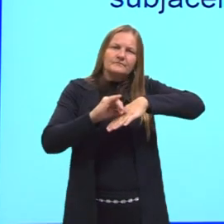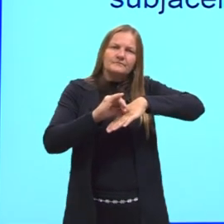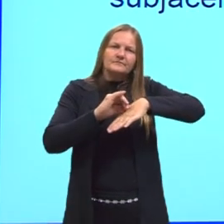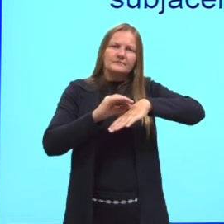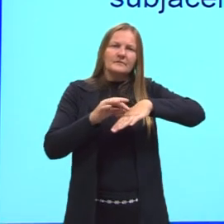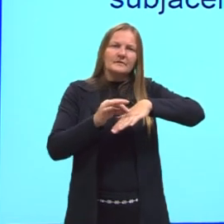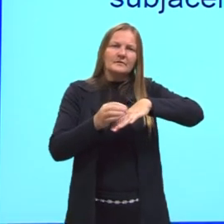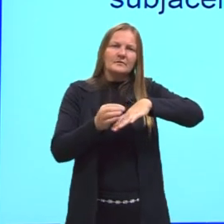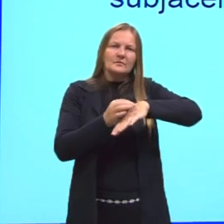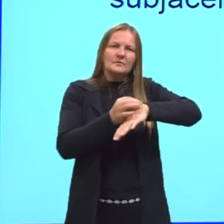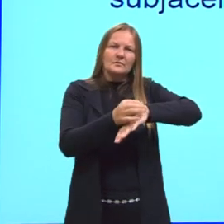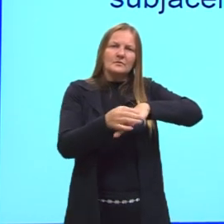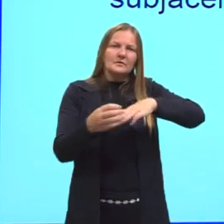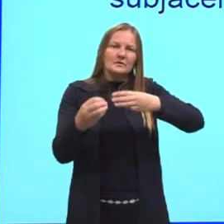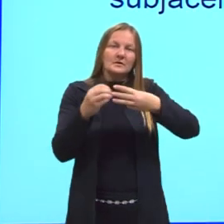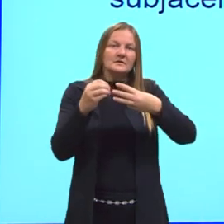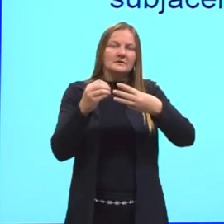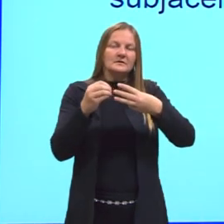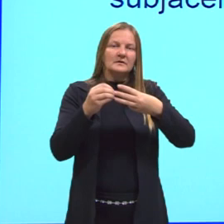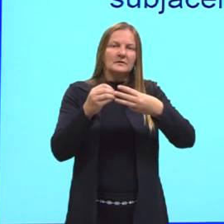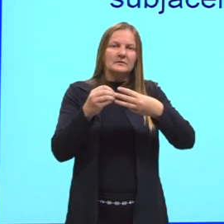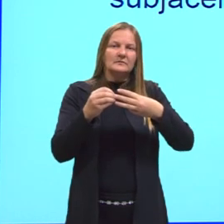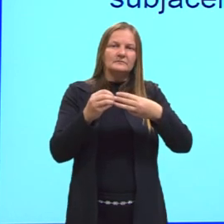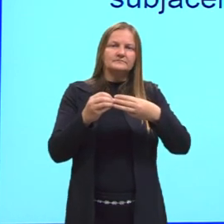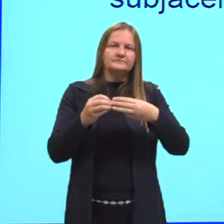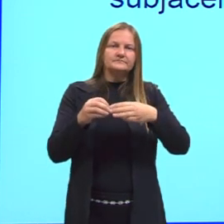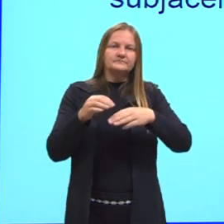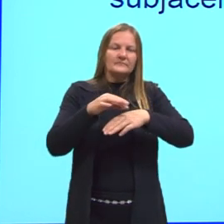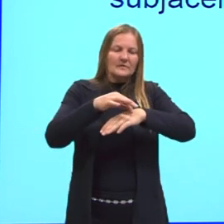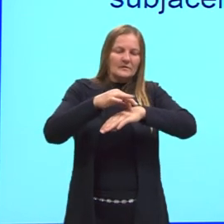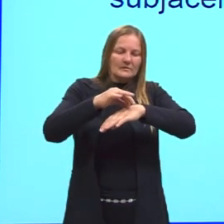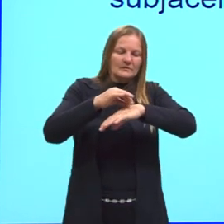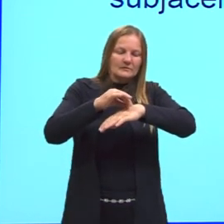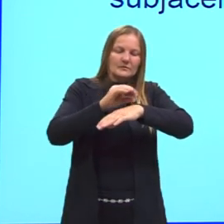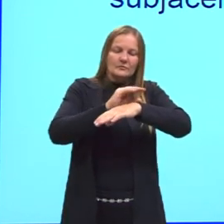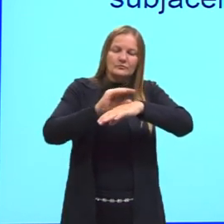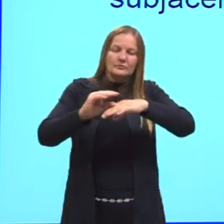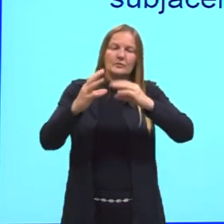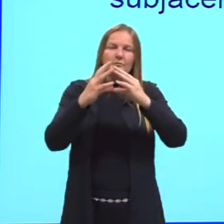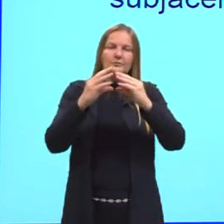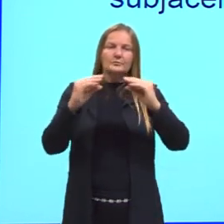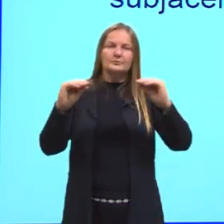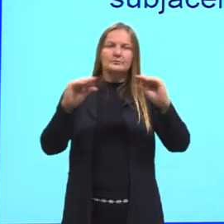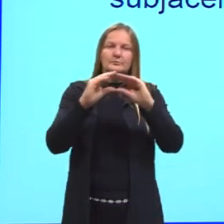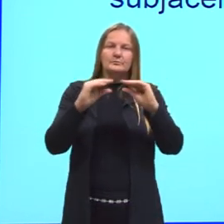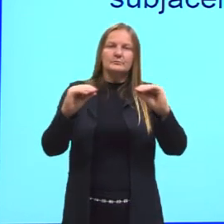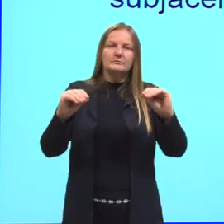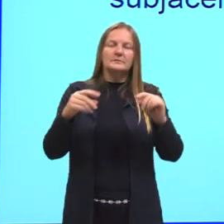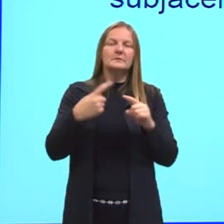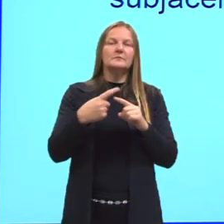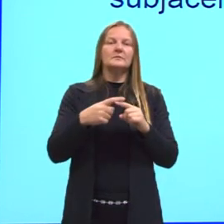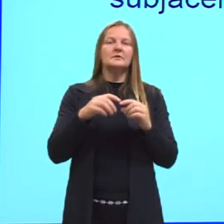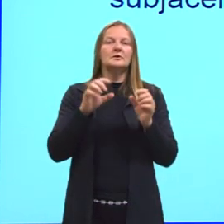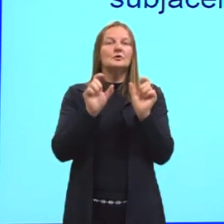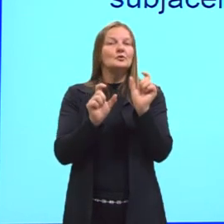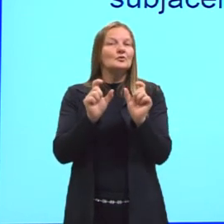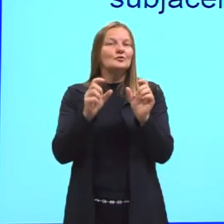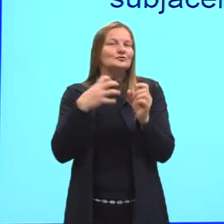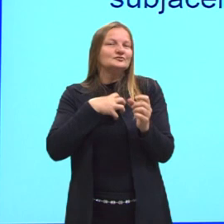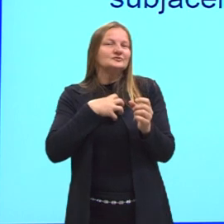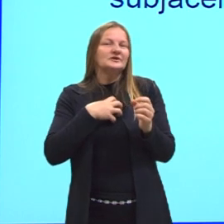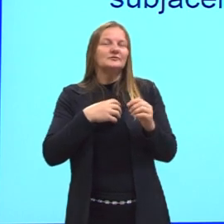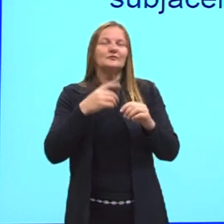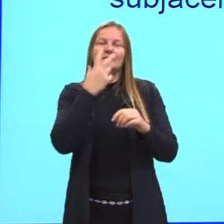encontra pouca substância extracelular. Ela já tem essa morfologia também para auxiliar no